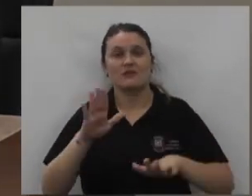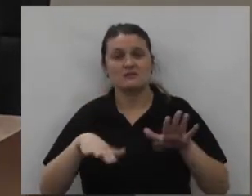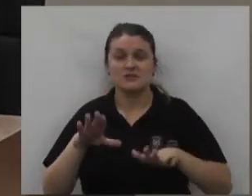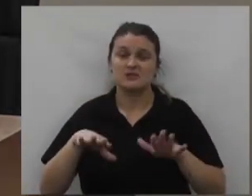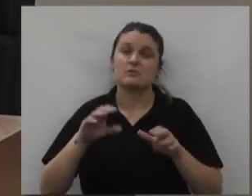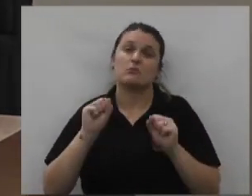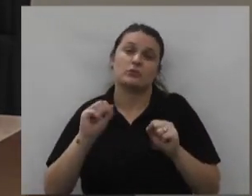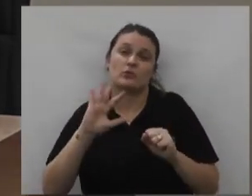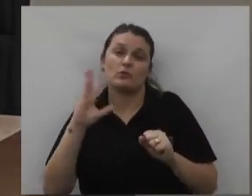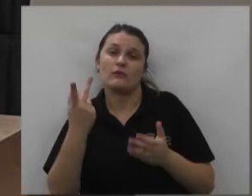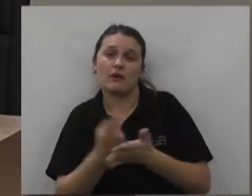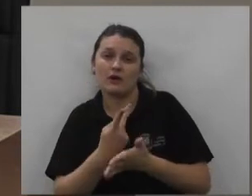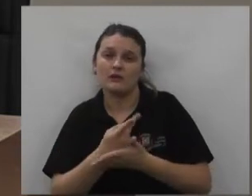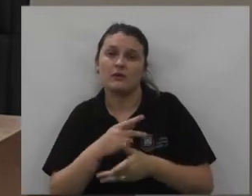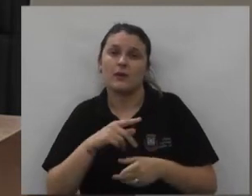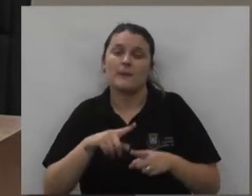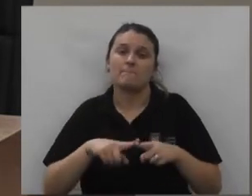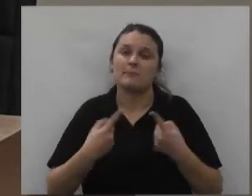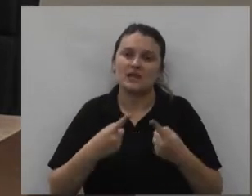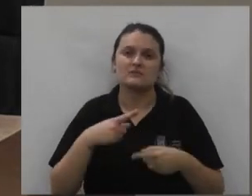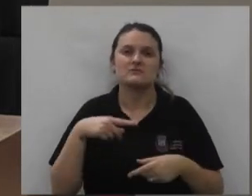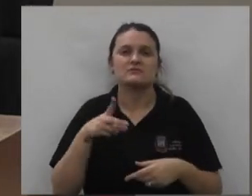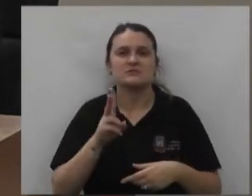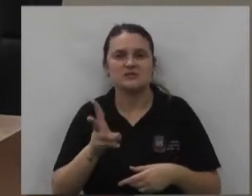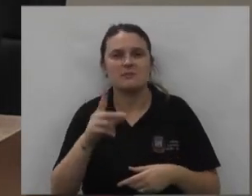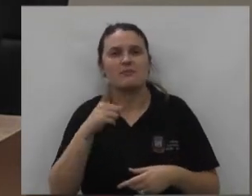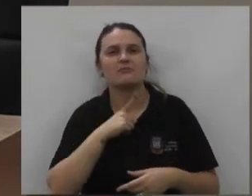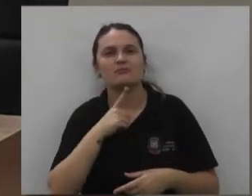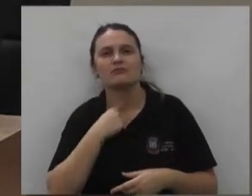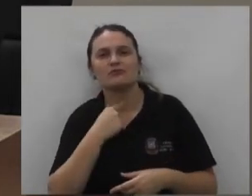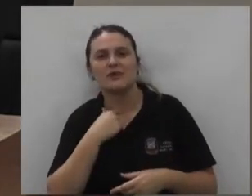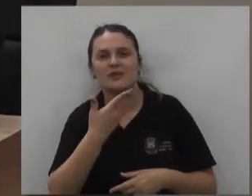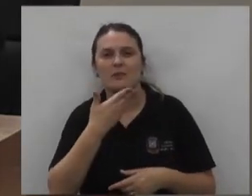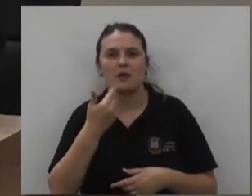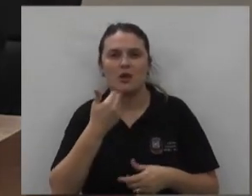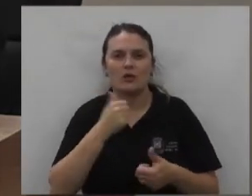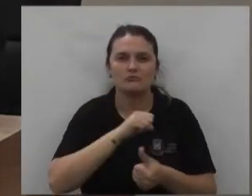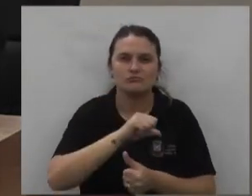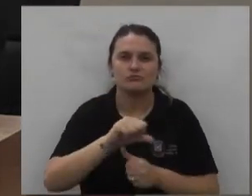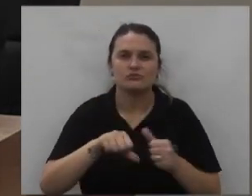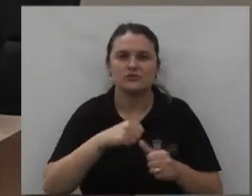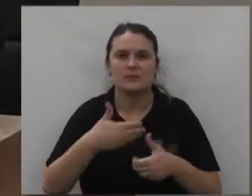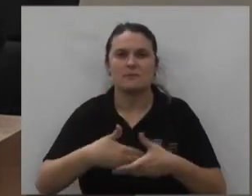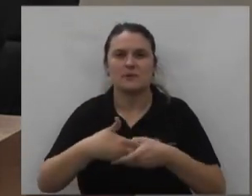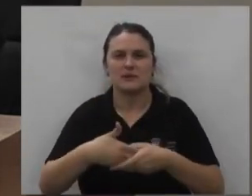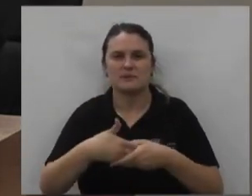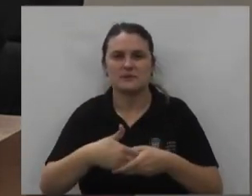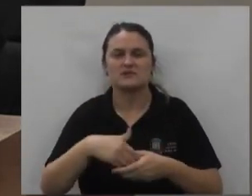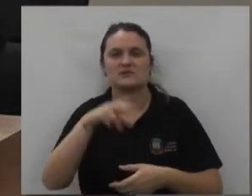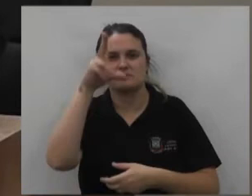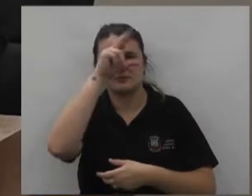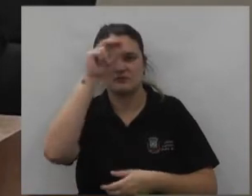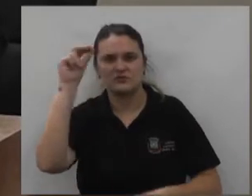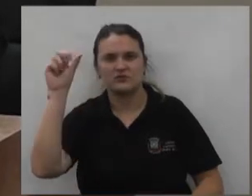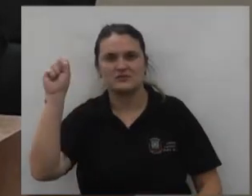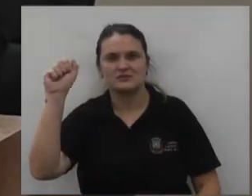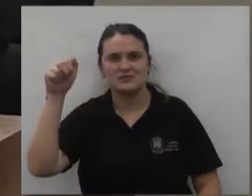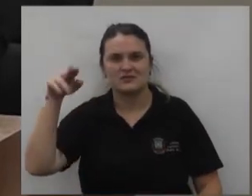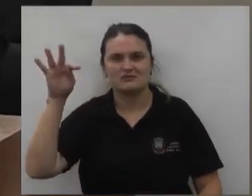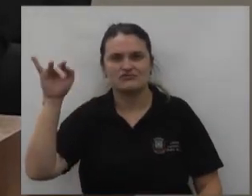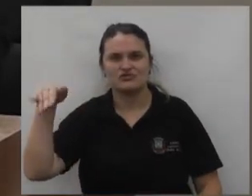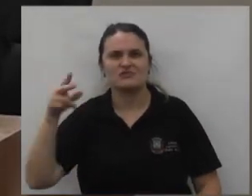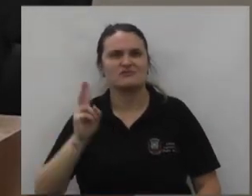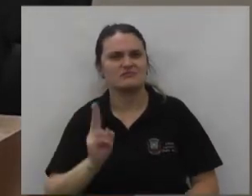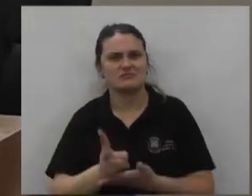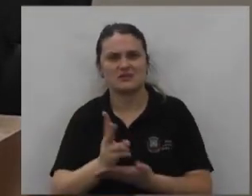podemos incorrer em algum erro mas não é a nossa vontade podemos ter certeza parabéns ao Santin parabéns ao Baxir prefeito hoje por